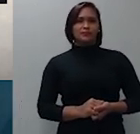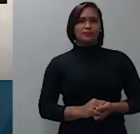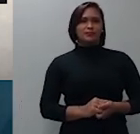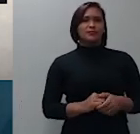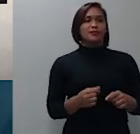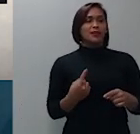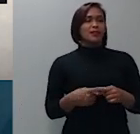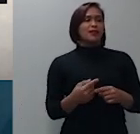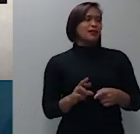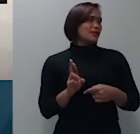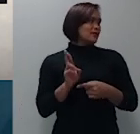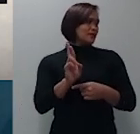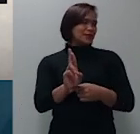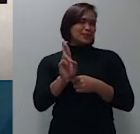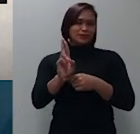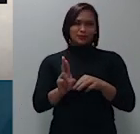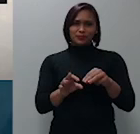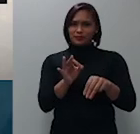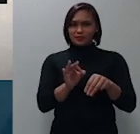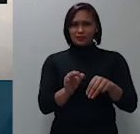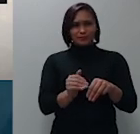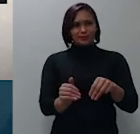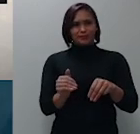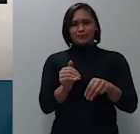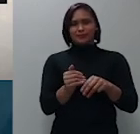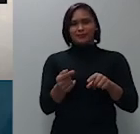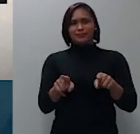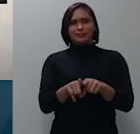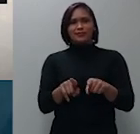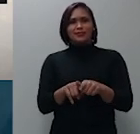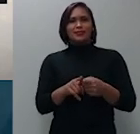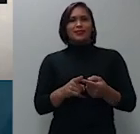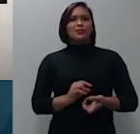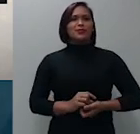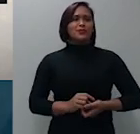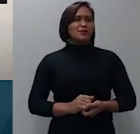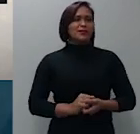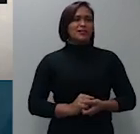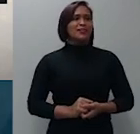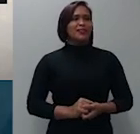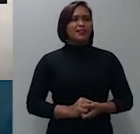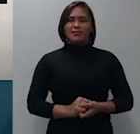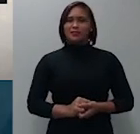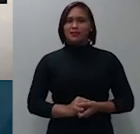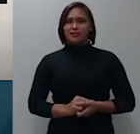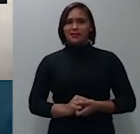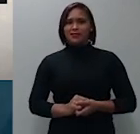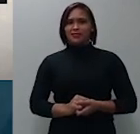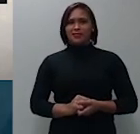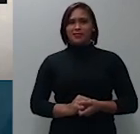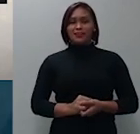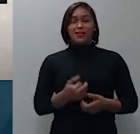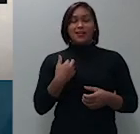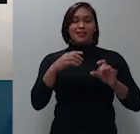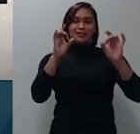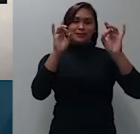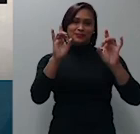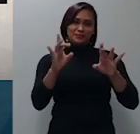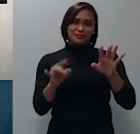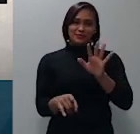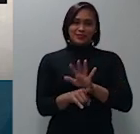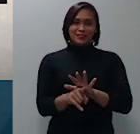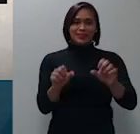ministro Marco Butzi e há um destaque é que o sistema está bem